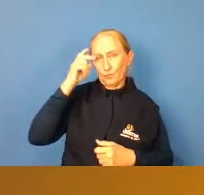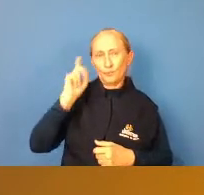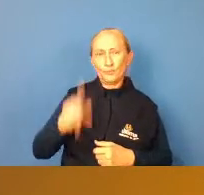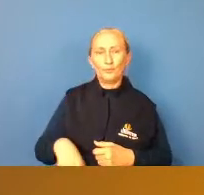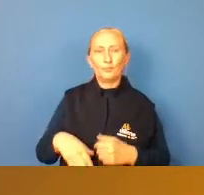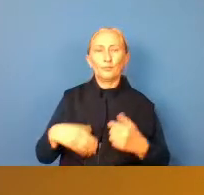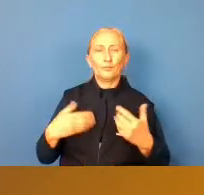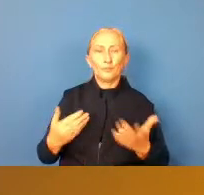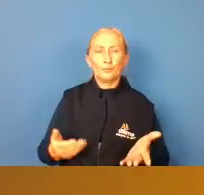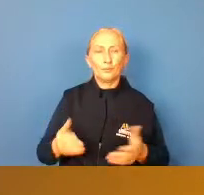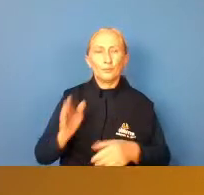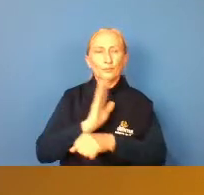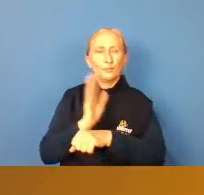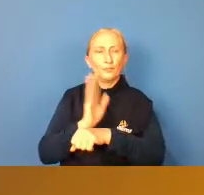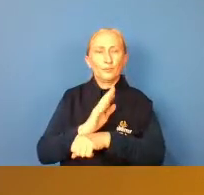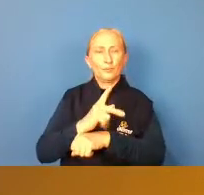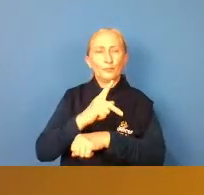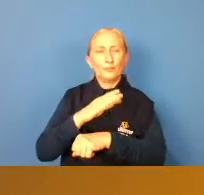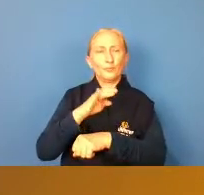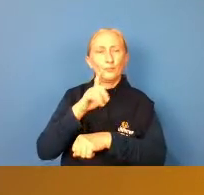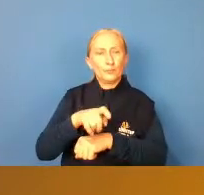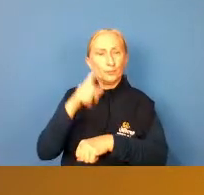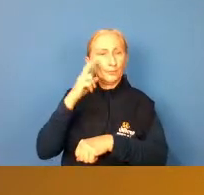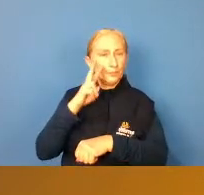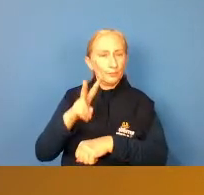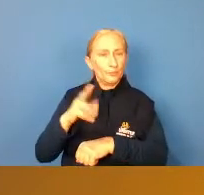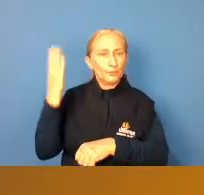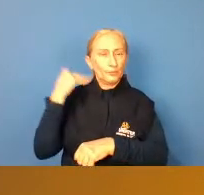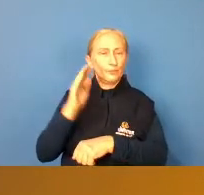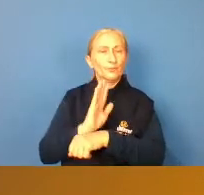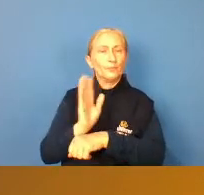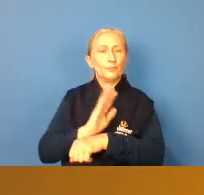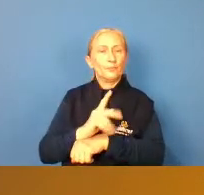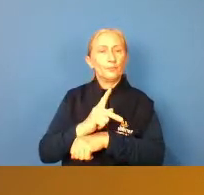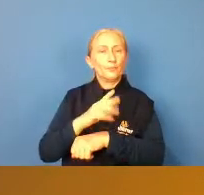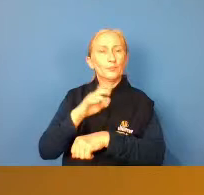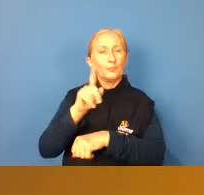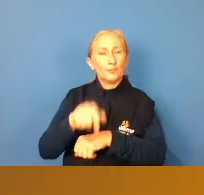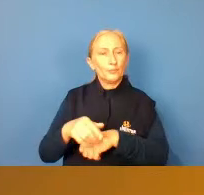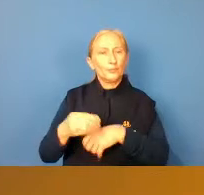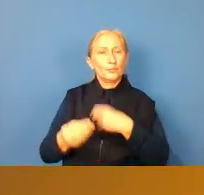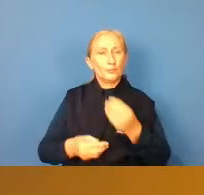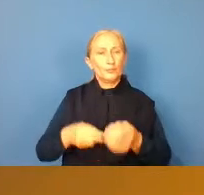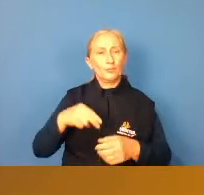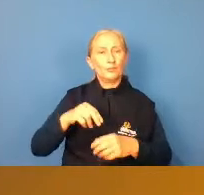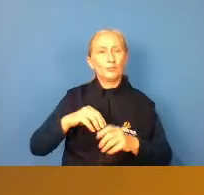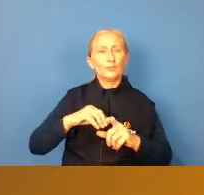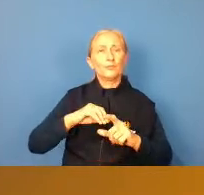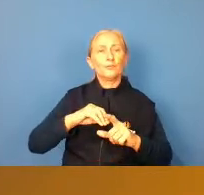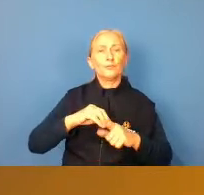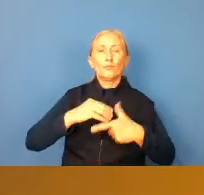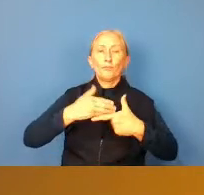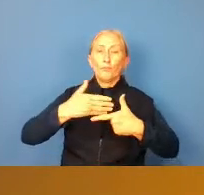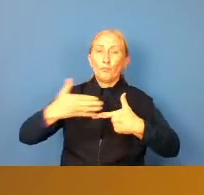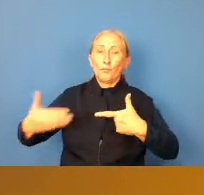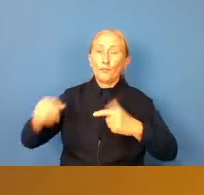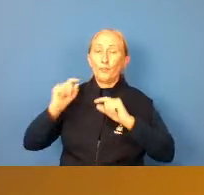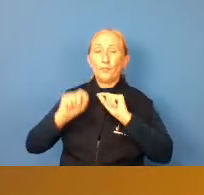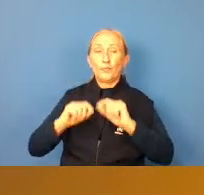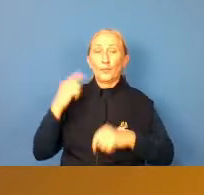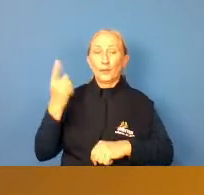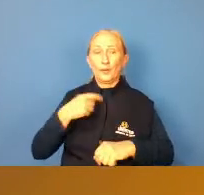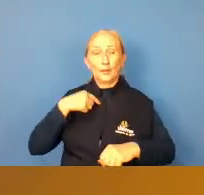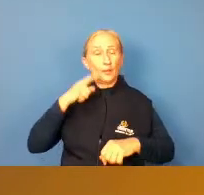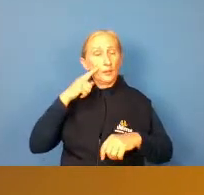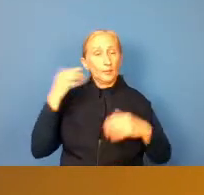o filme do Pelé não sei se vocês viram saiu o filme do Pelé na Netflix super recomendo ainda mais pra nós ali da